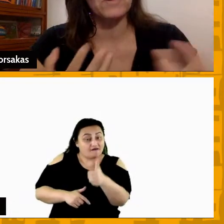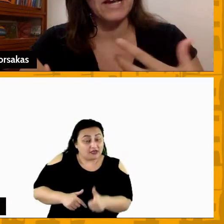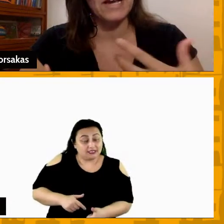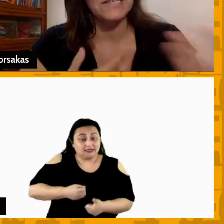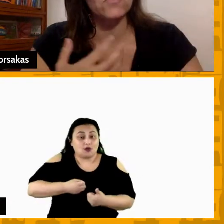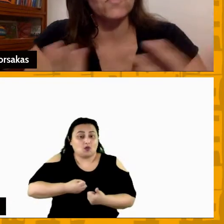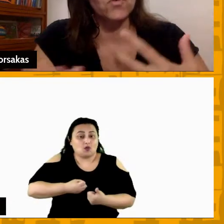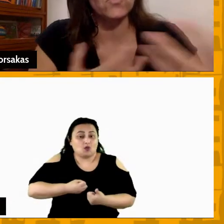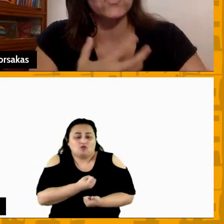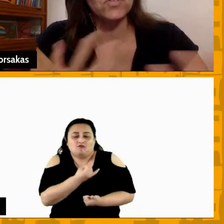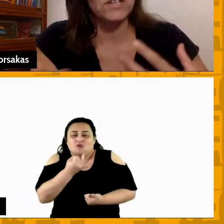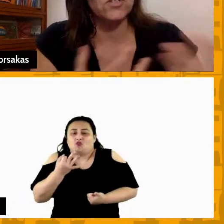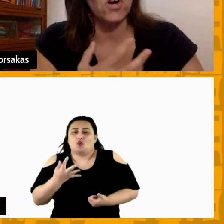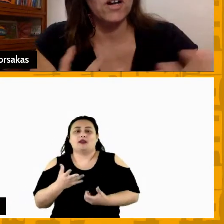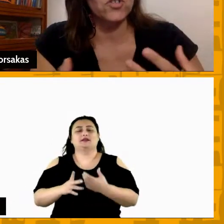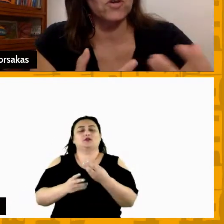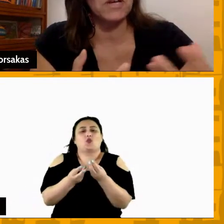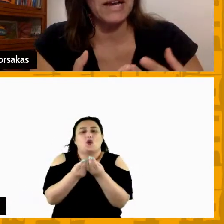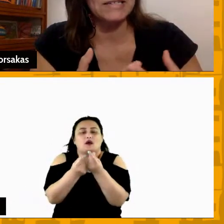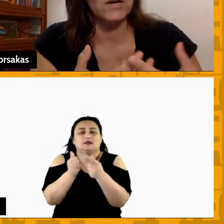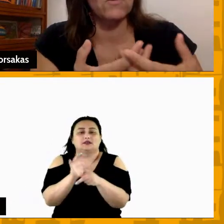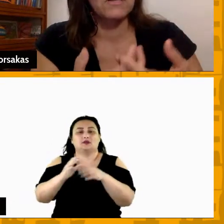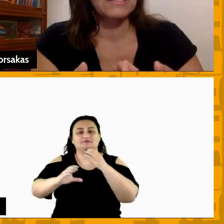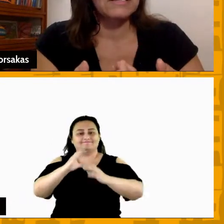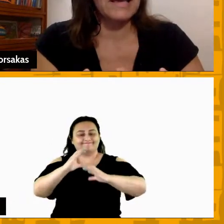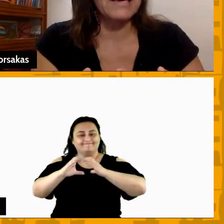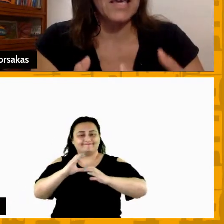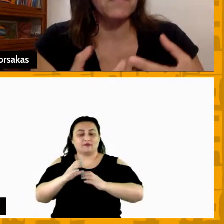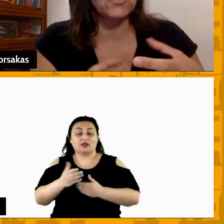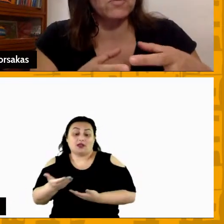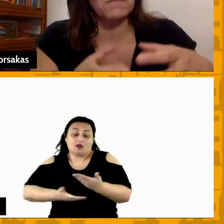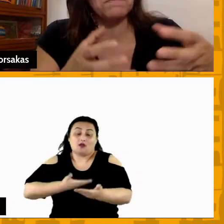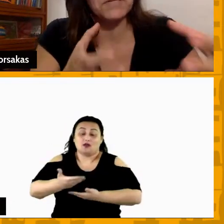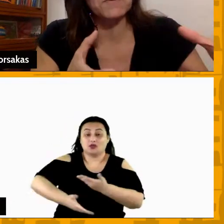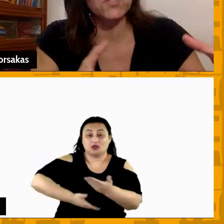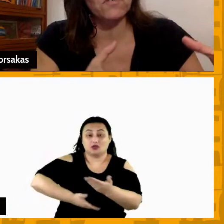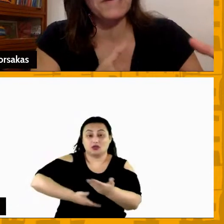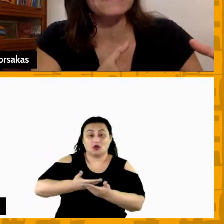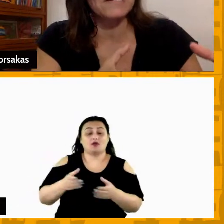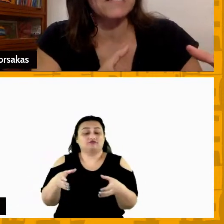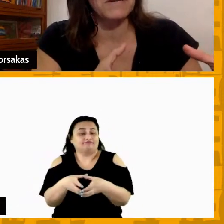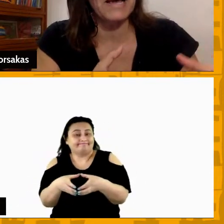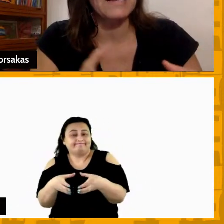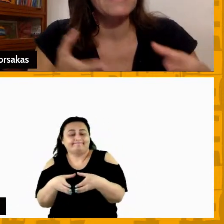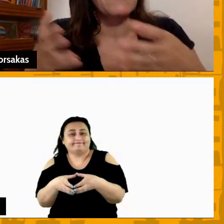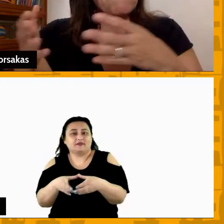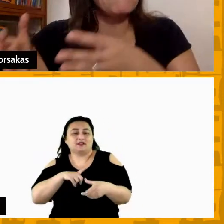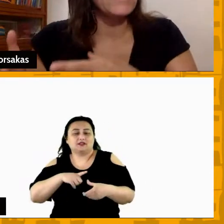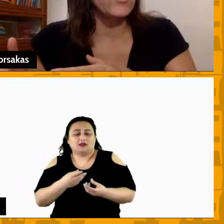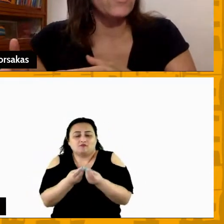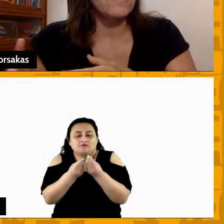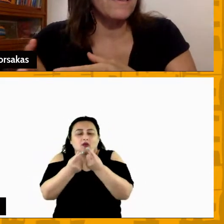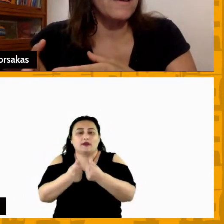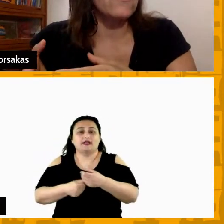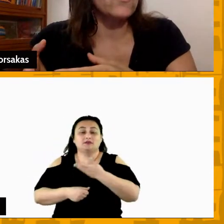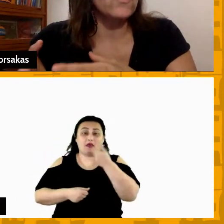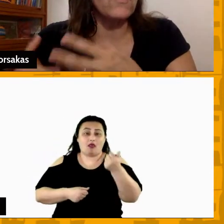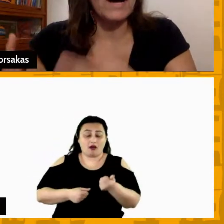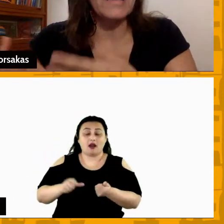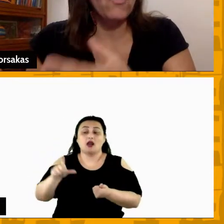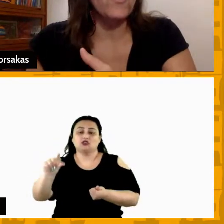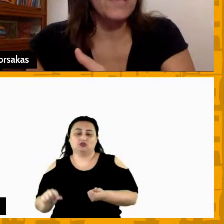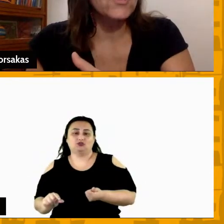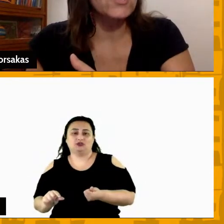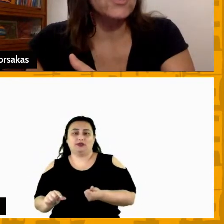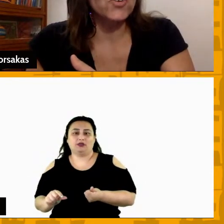qualidade de comunicação os fluxos e as trocas de comunicação da equipe de uma perspectiva mais interdisciplinar menor era